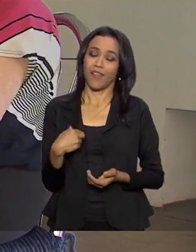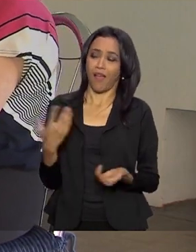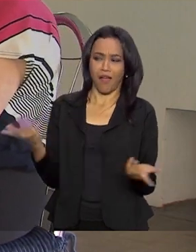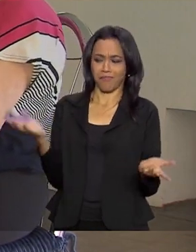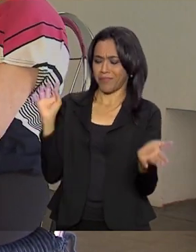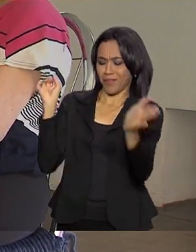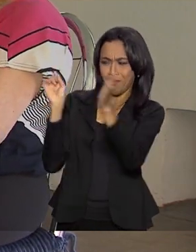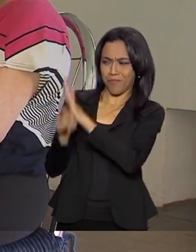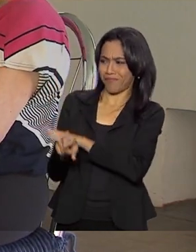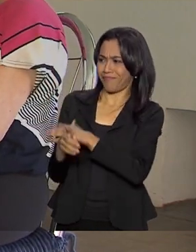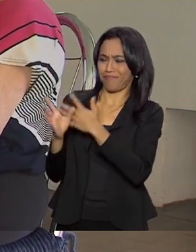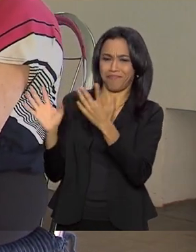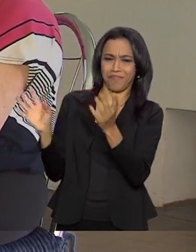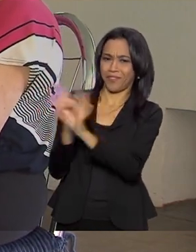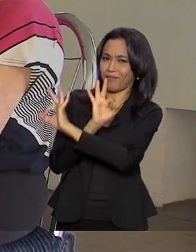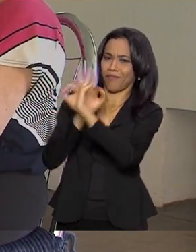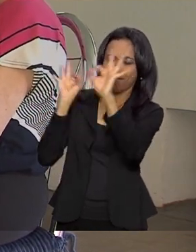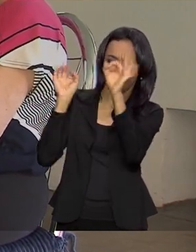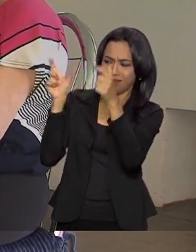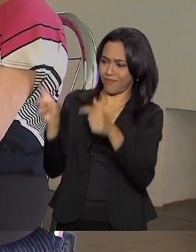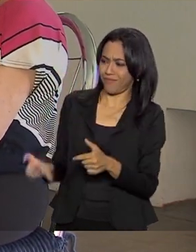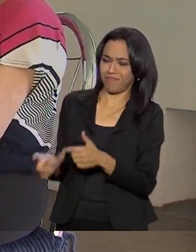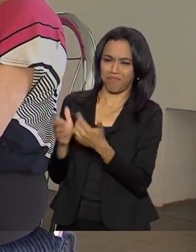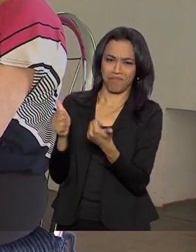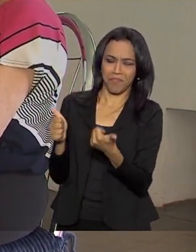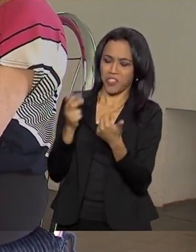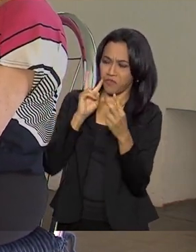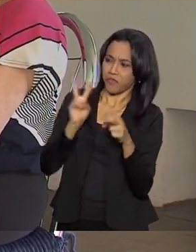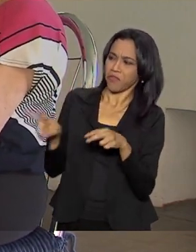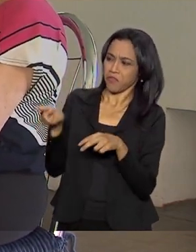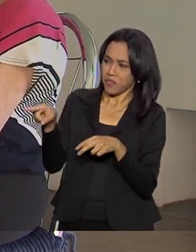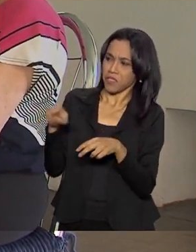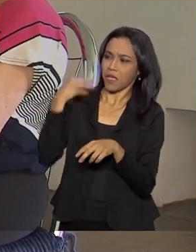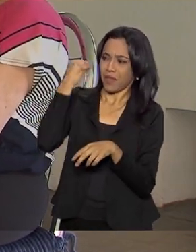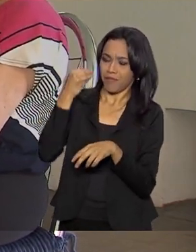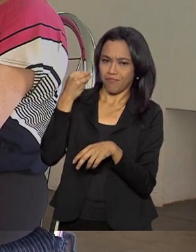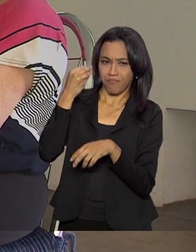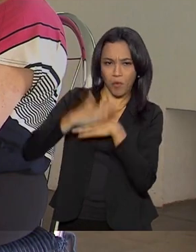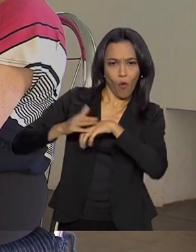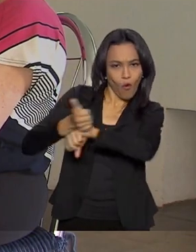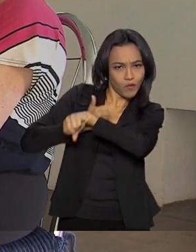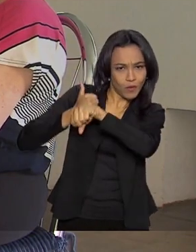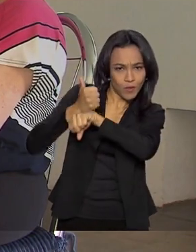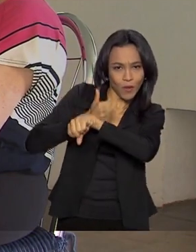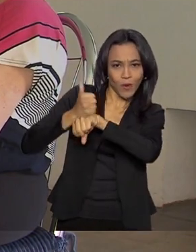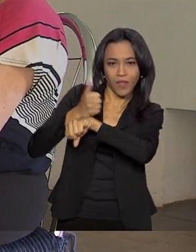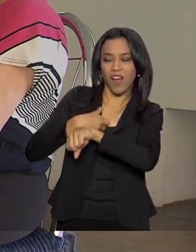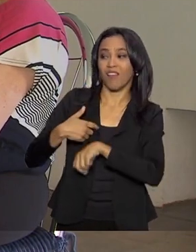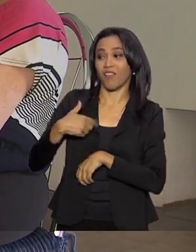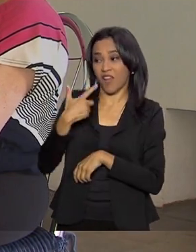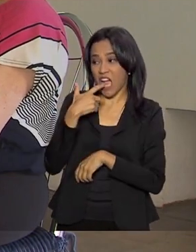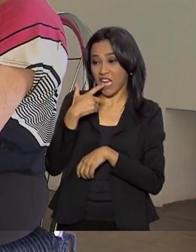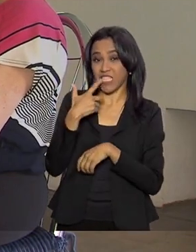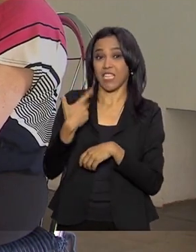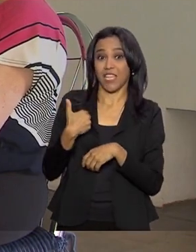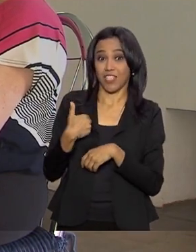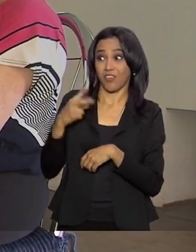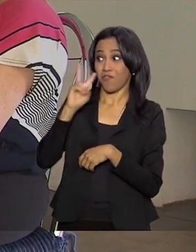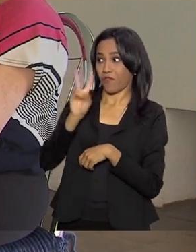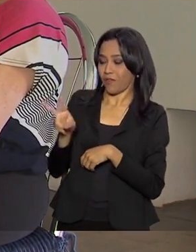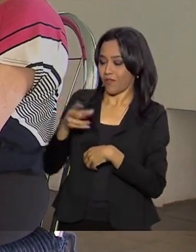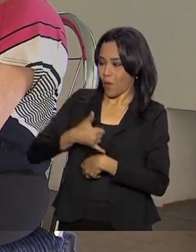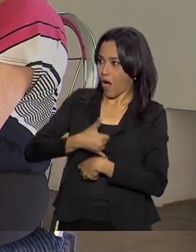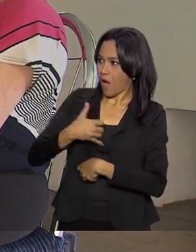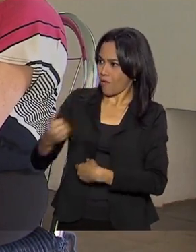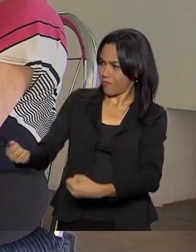questionar, a gente vê em cena, mas eu vou fazer inveja para algumas pessoas, a gente vê em cena, já fica